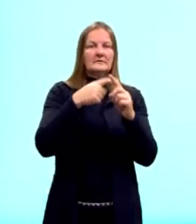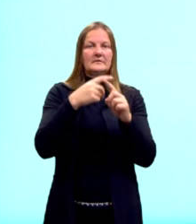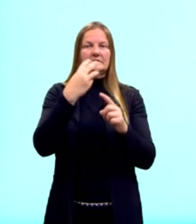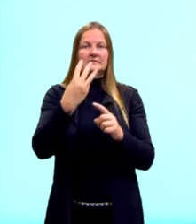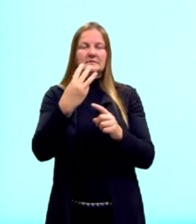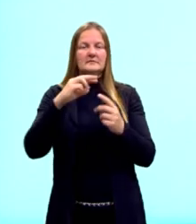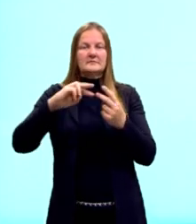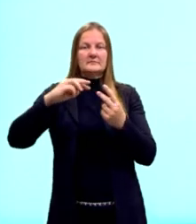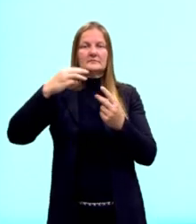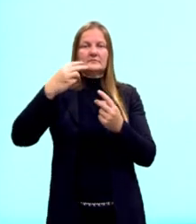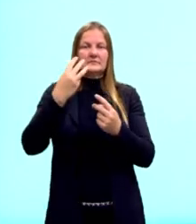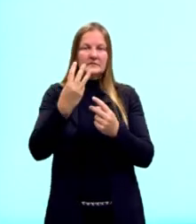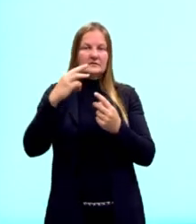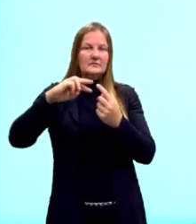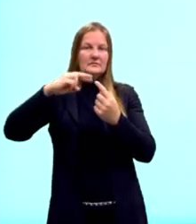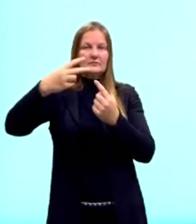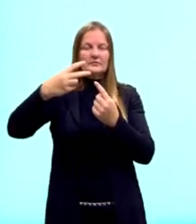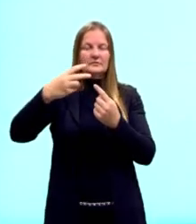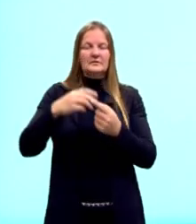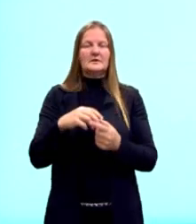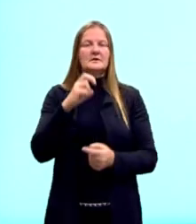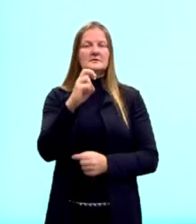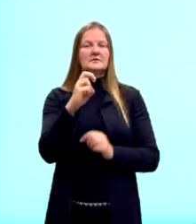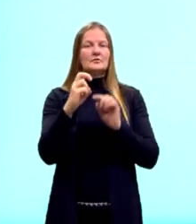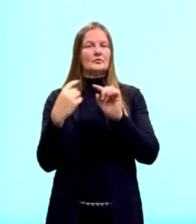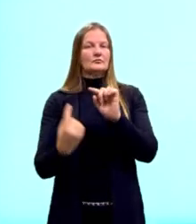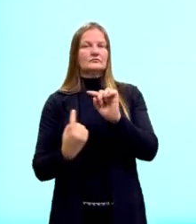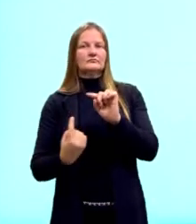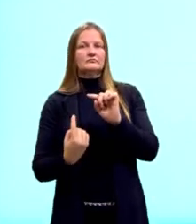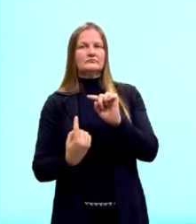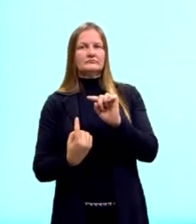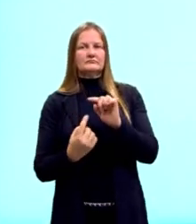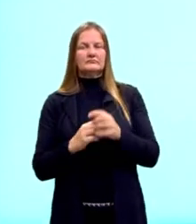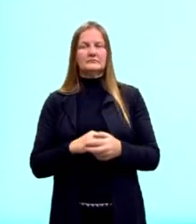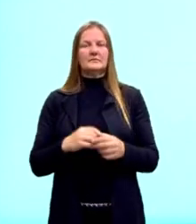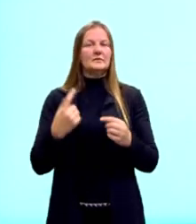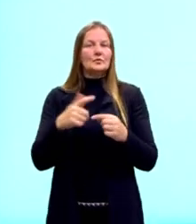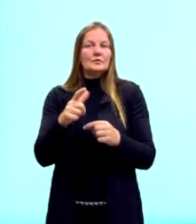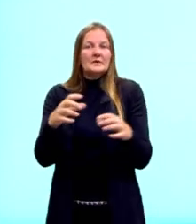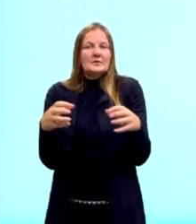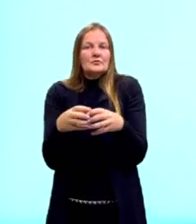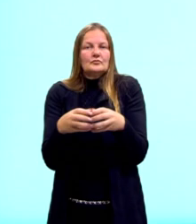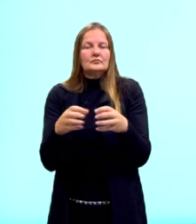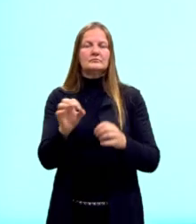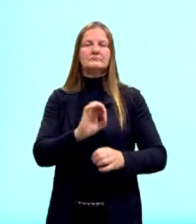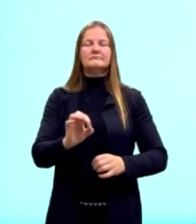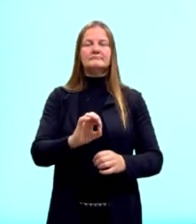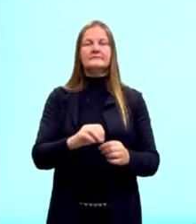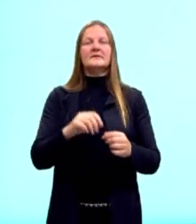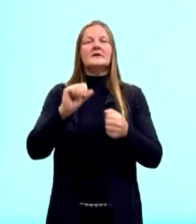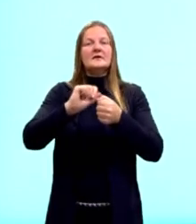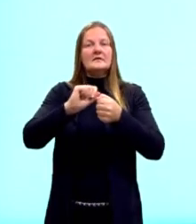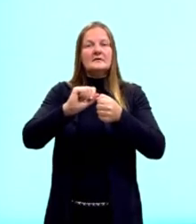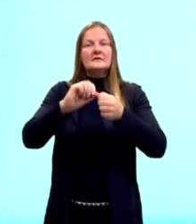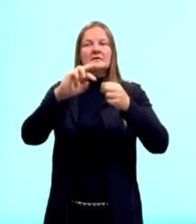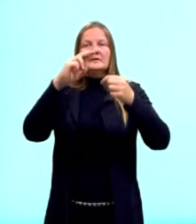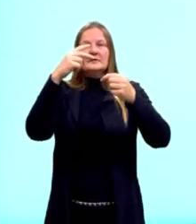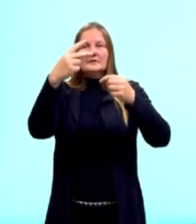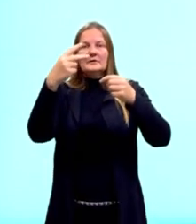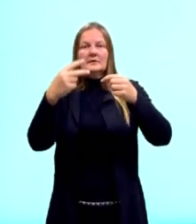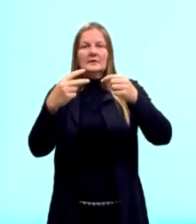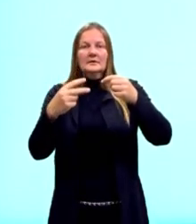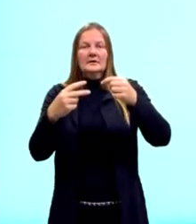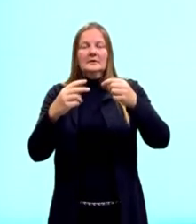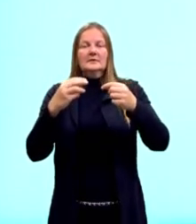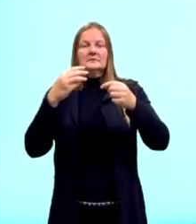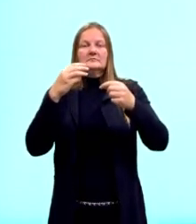3 ao quadrado e o 5 permanece aqui sozinho, porque não podemos agrupar. Nós fazemos essa relação,